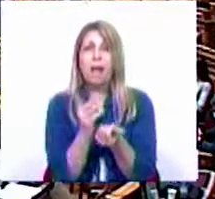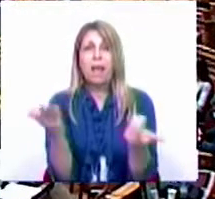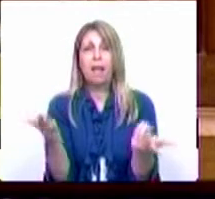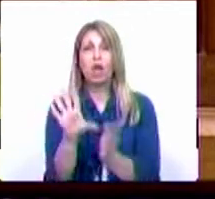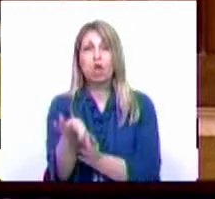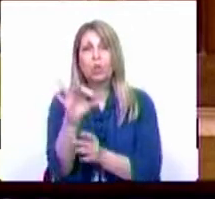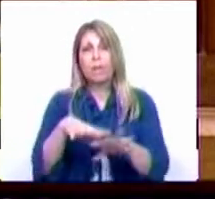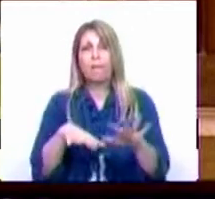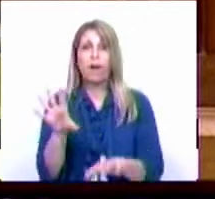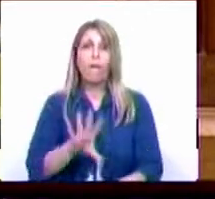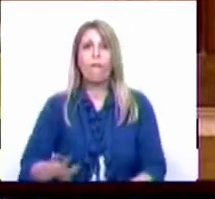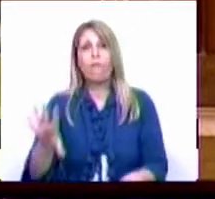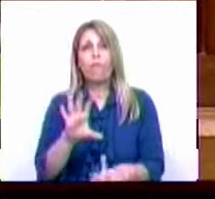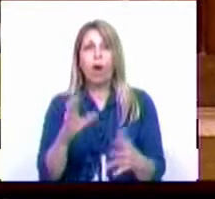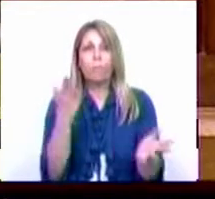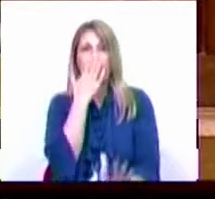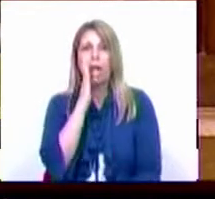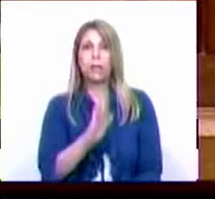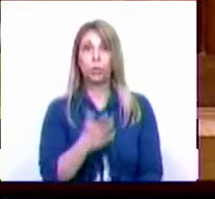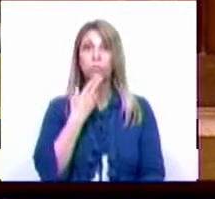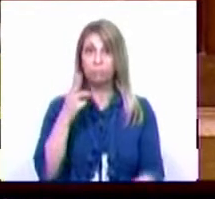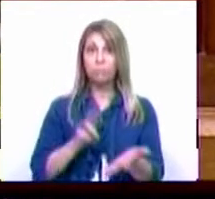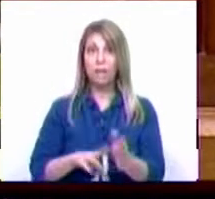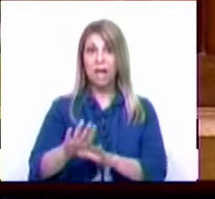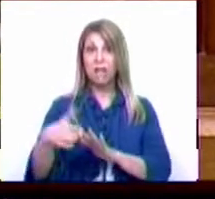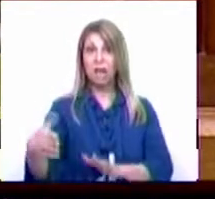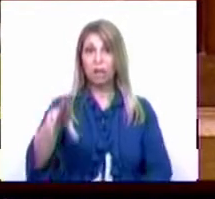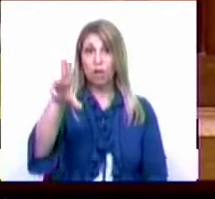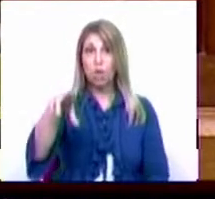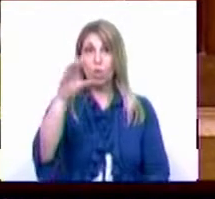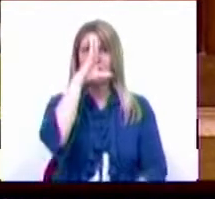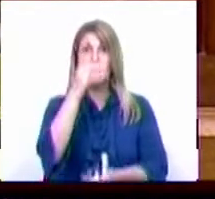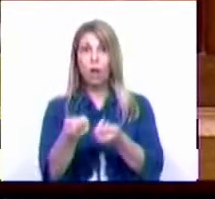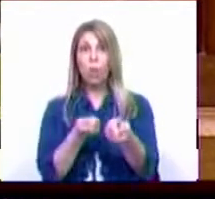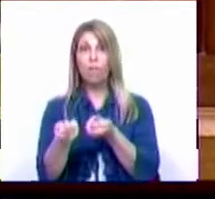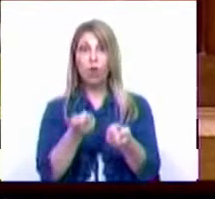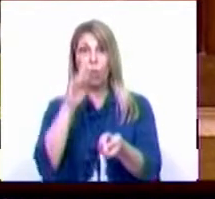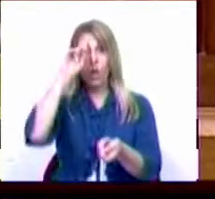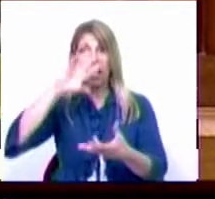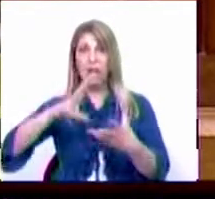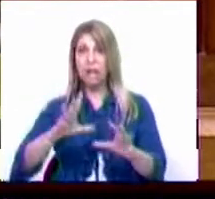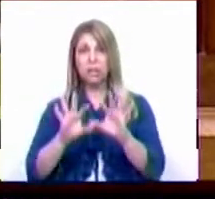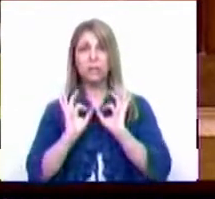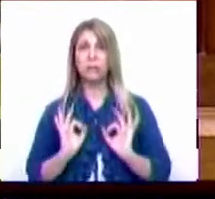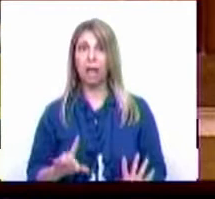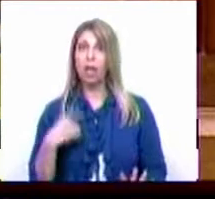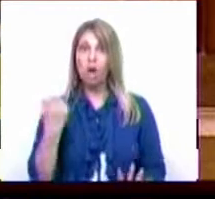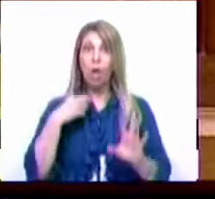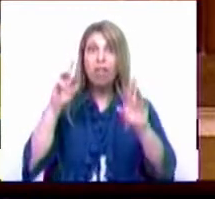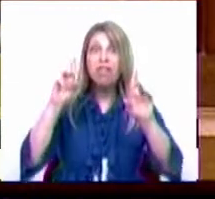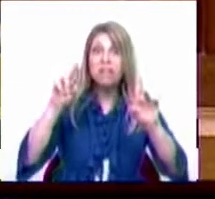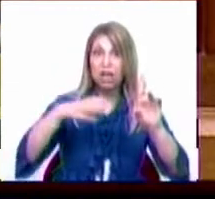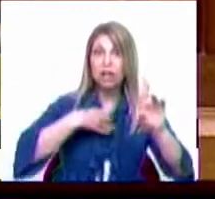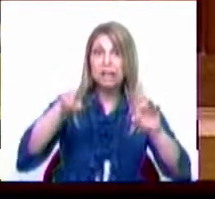certa forma de estar. É verdade que a direita nunca governou uma crise desta natureza. Nem nós desejamos que tenham essa experiência. É,